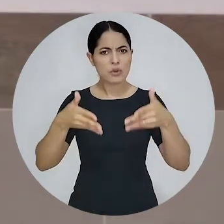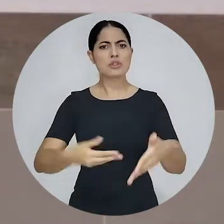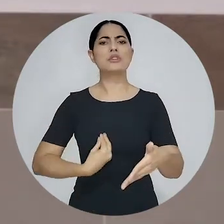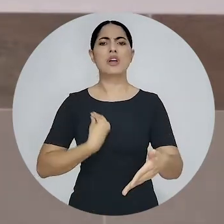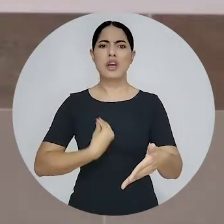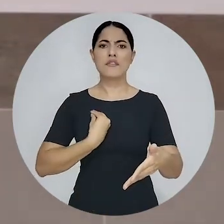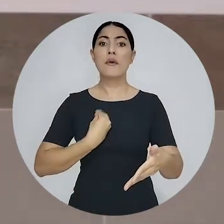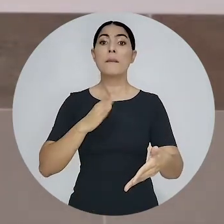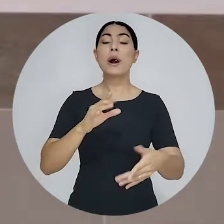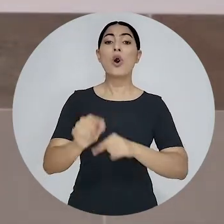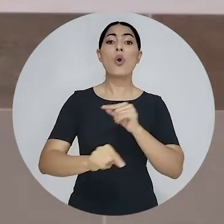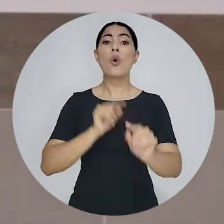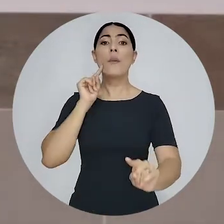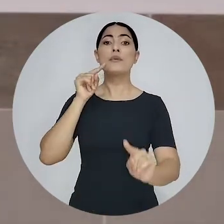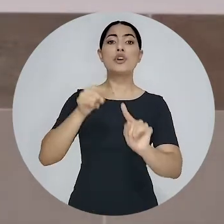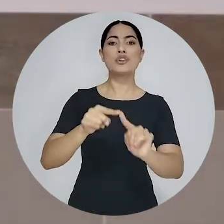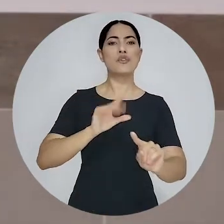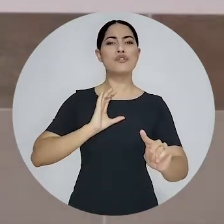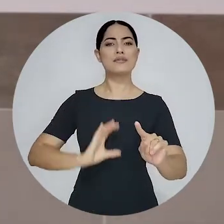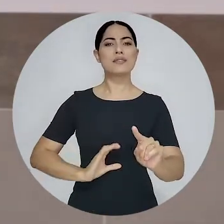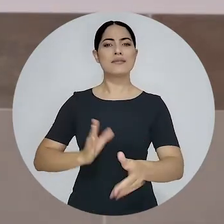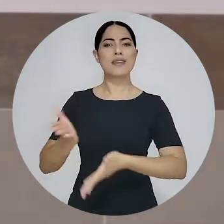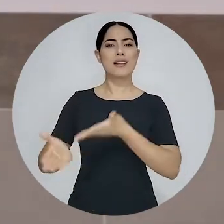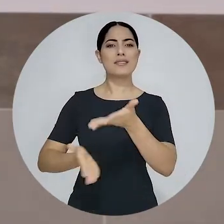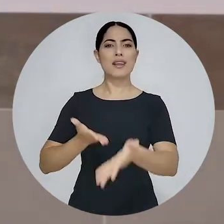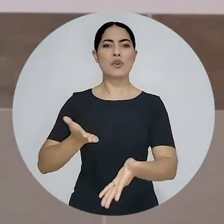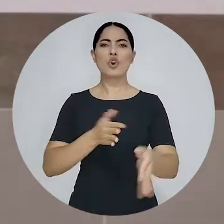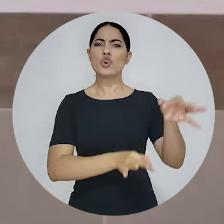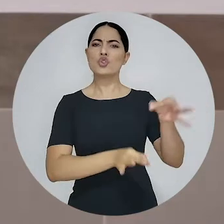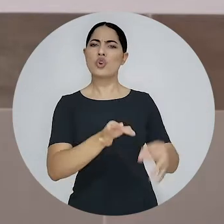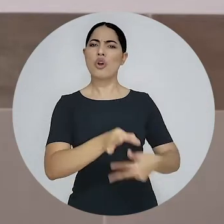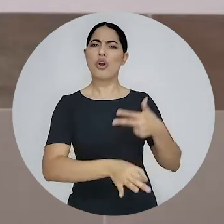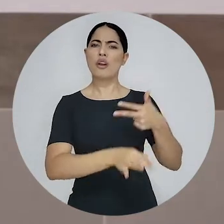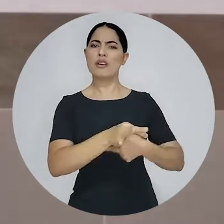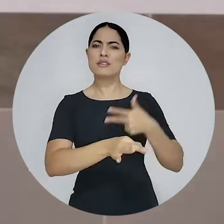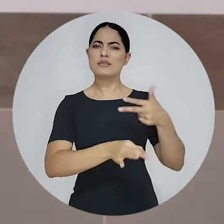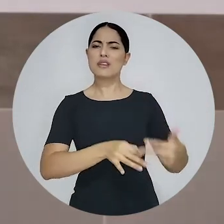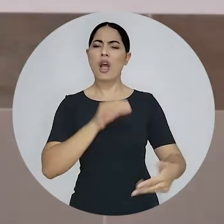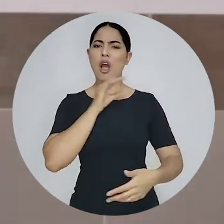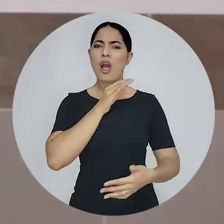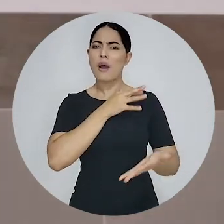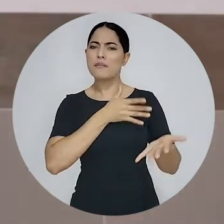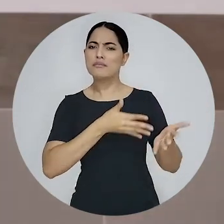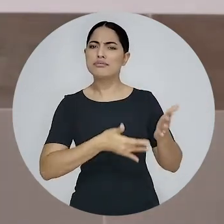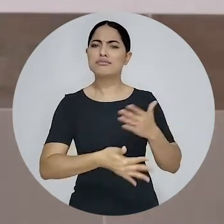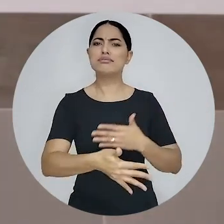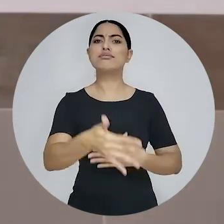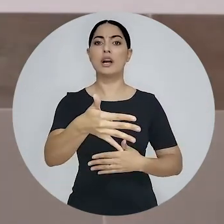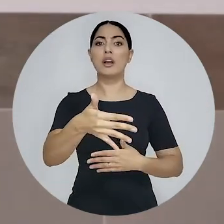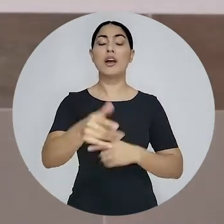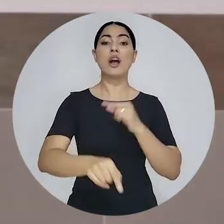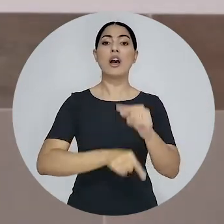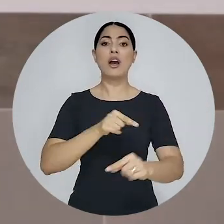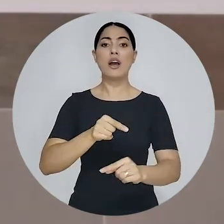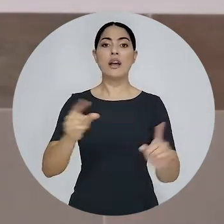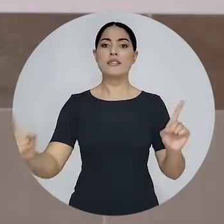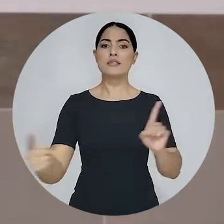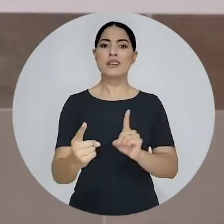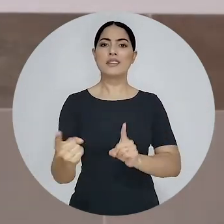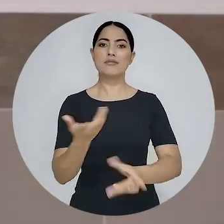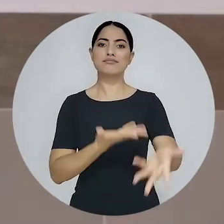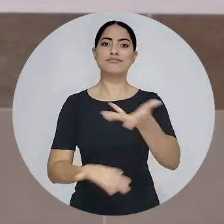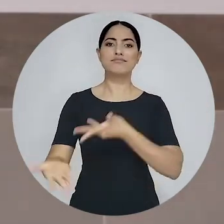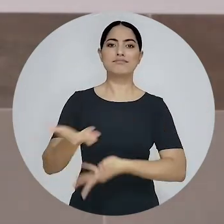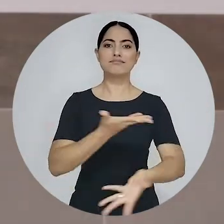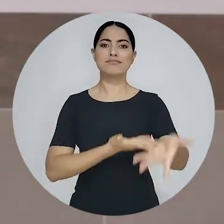tecnologia, mas que ela venha para servir ao cidadão. Que ela venha para servir a um judiciário celere. Que ela venha para servir a um